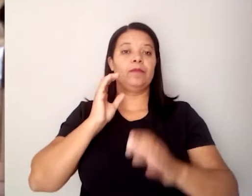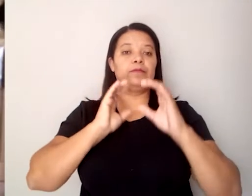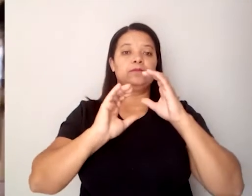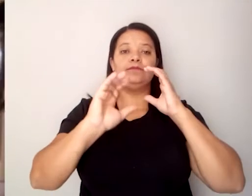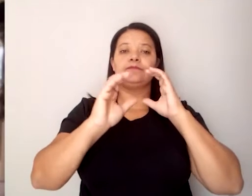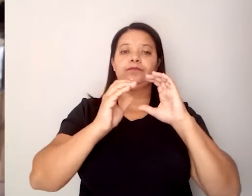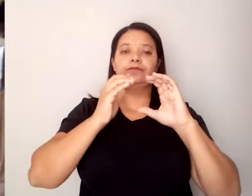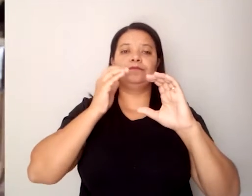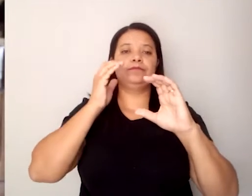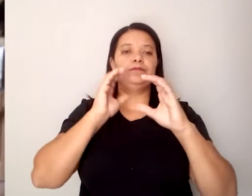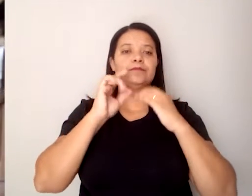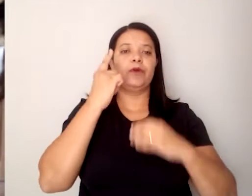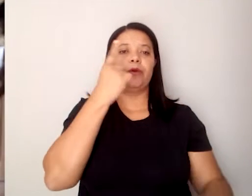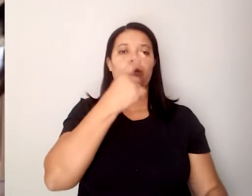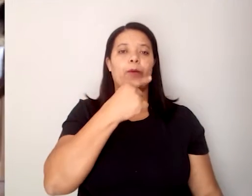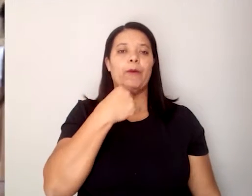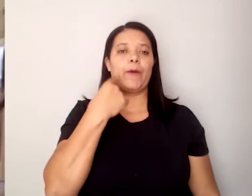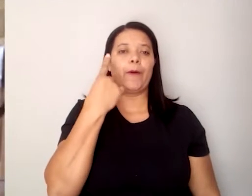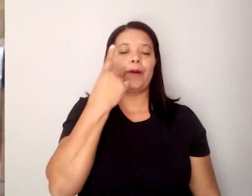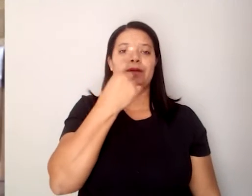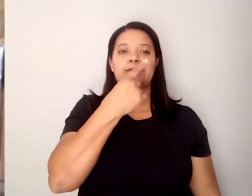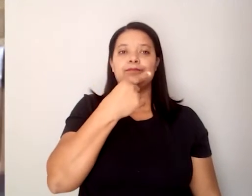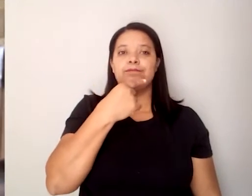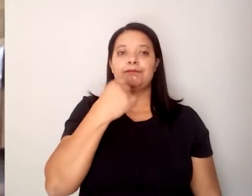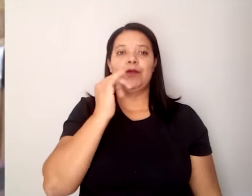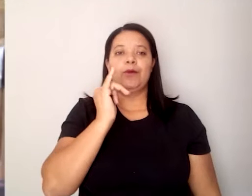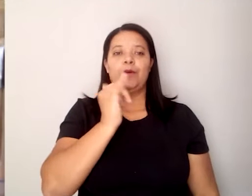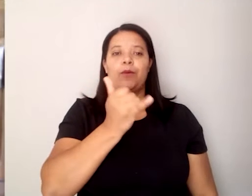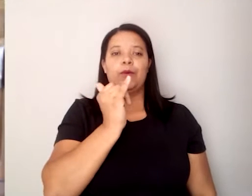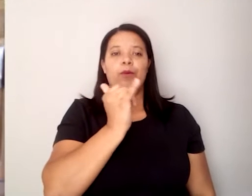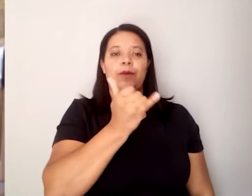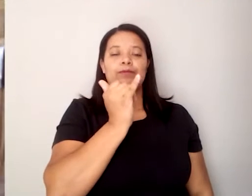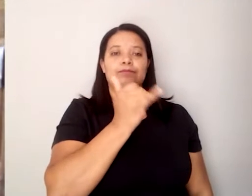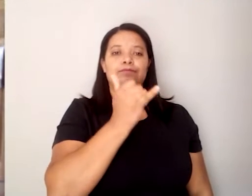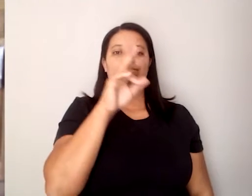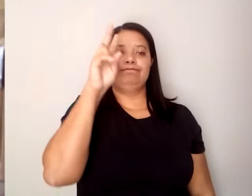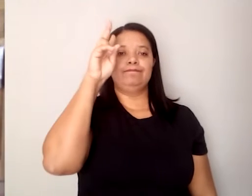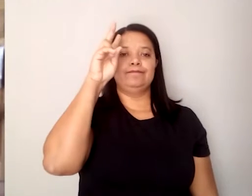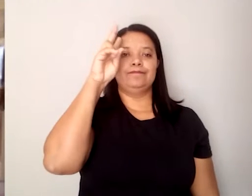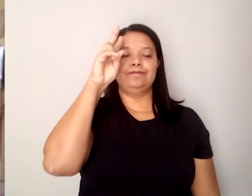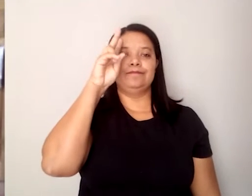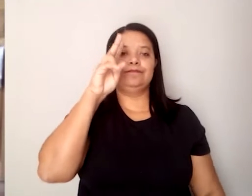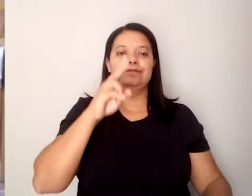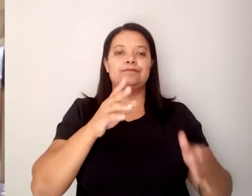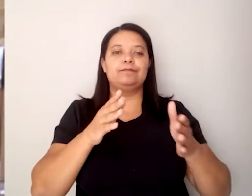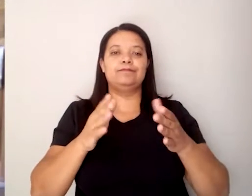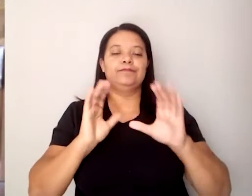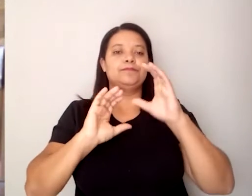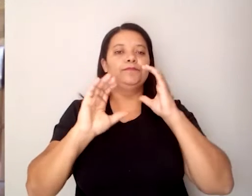e horas a FII, contar uma história que durou dez horas entremeadas de cantos. Por esses